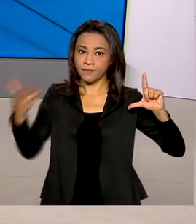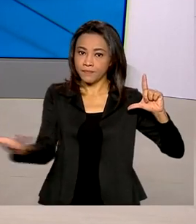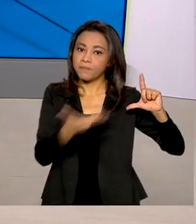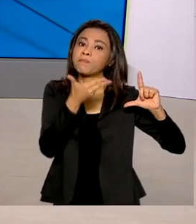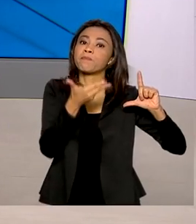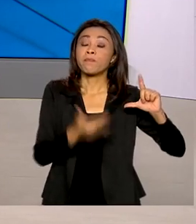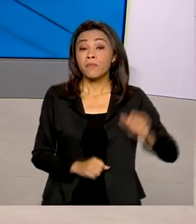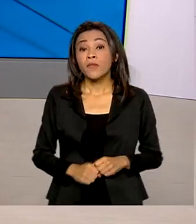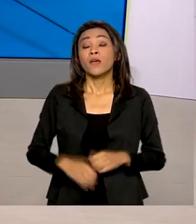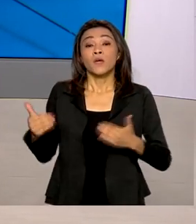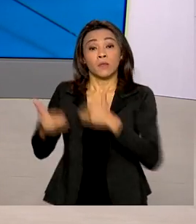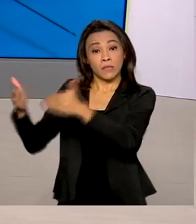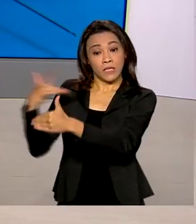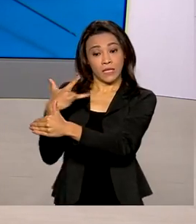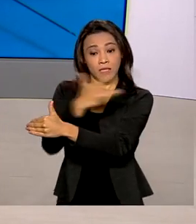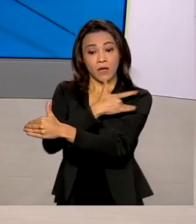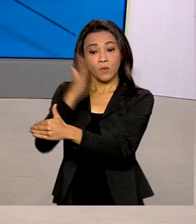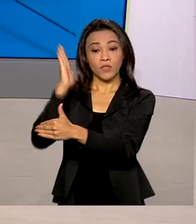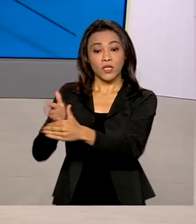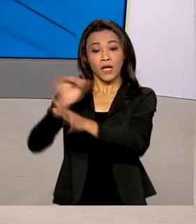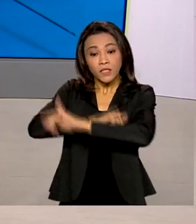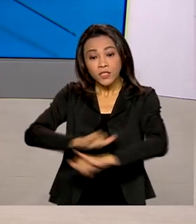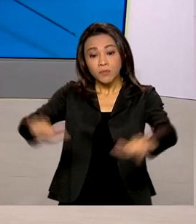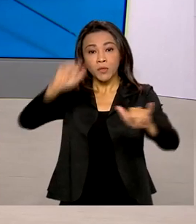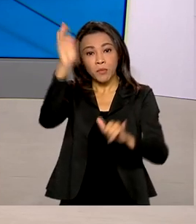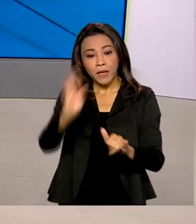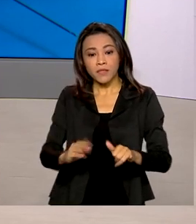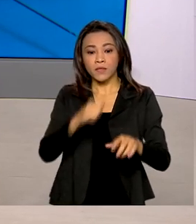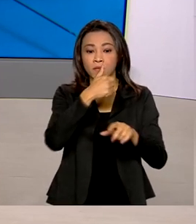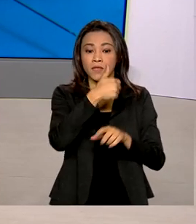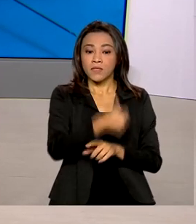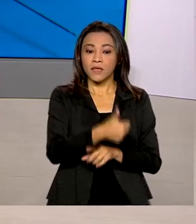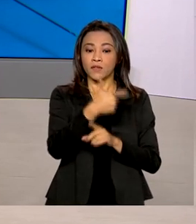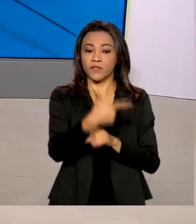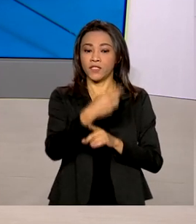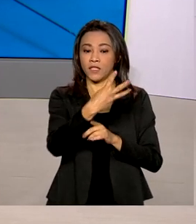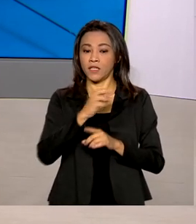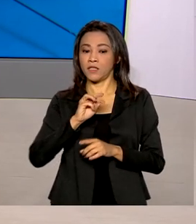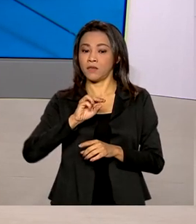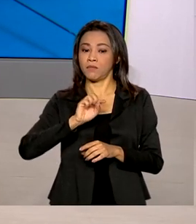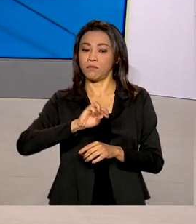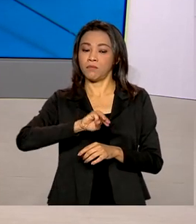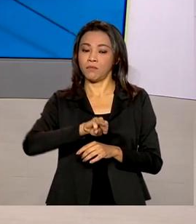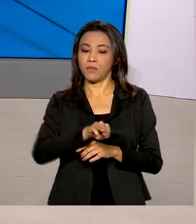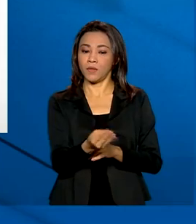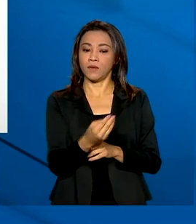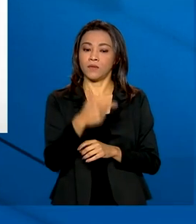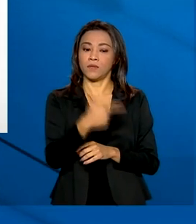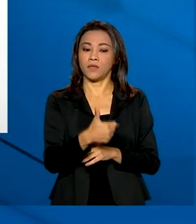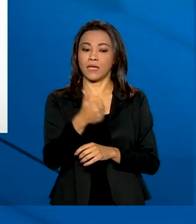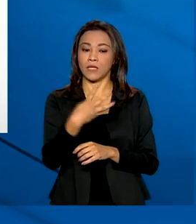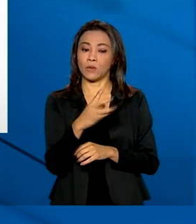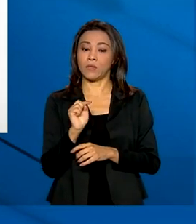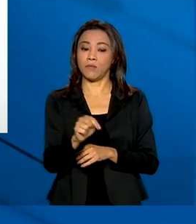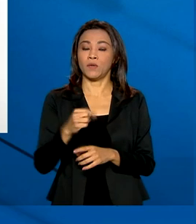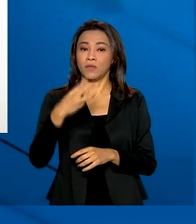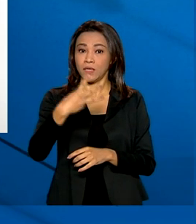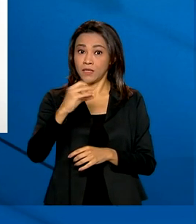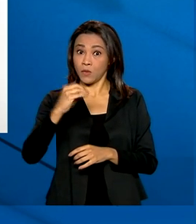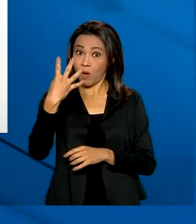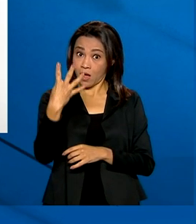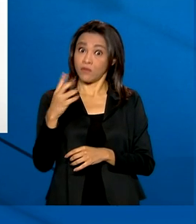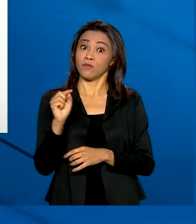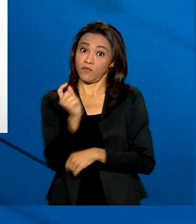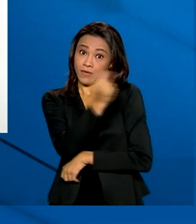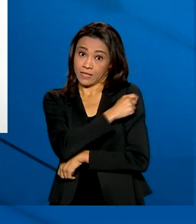Ministério da Saúde já distribuiu para todo o país 123.214.304 doses de